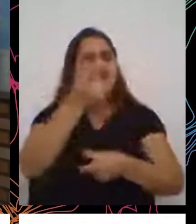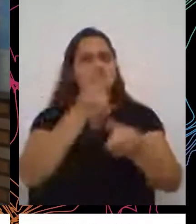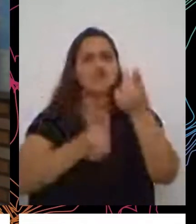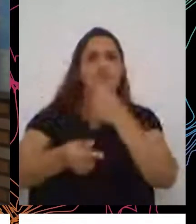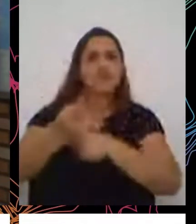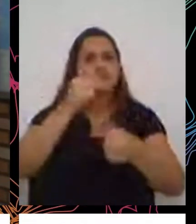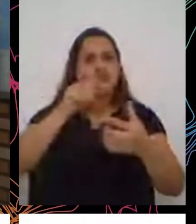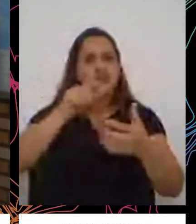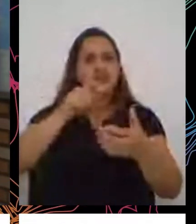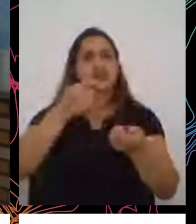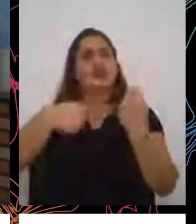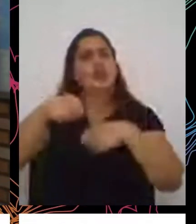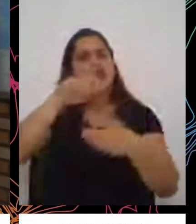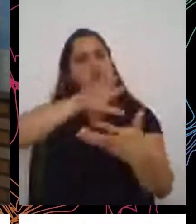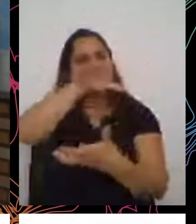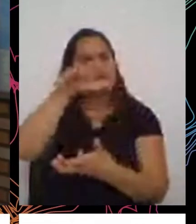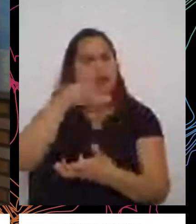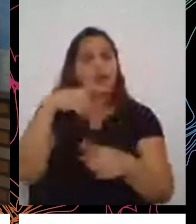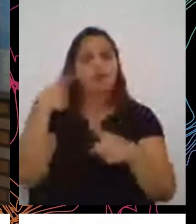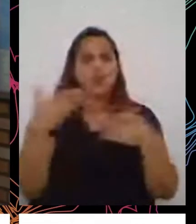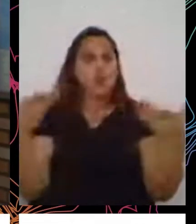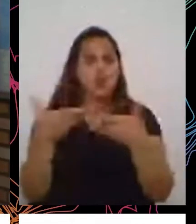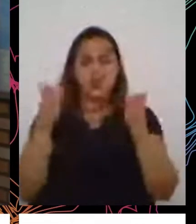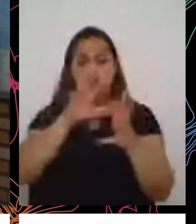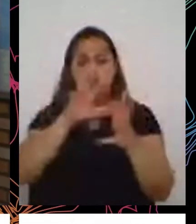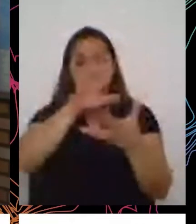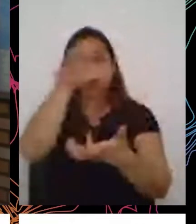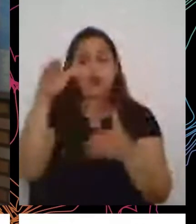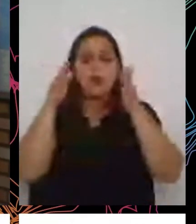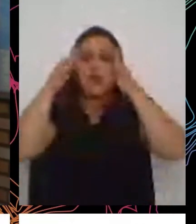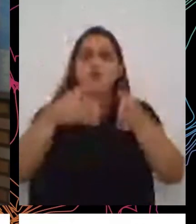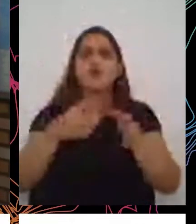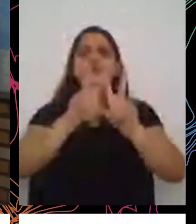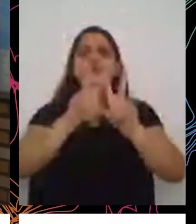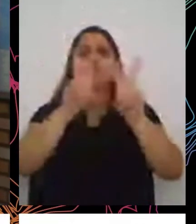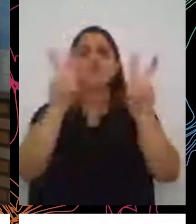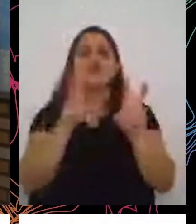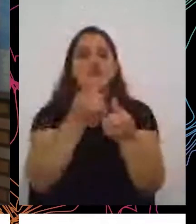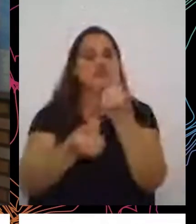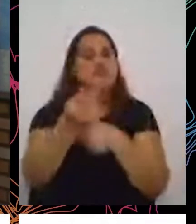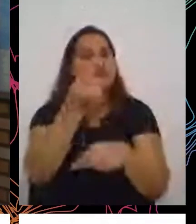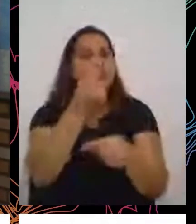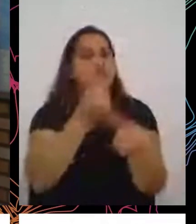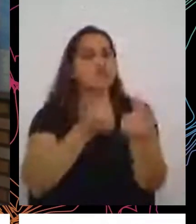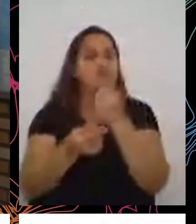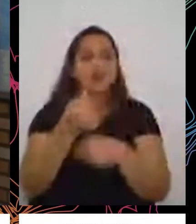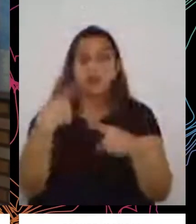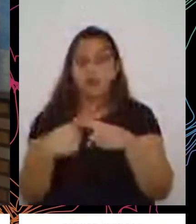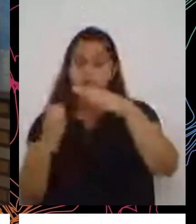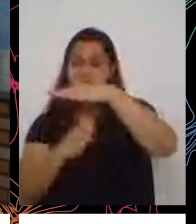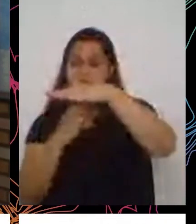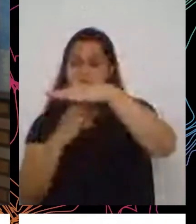Hoje, o mundo está muito focado no financeiro. Então, tem muitas empresas que param de produzir porque o